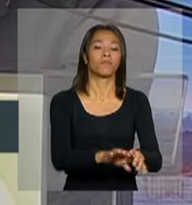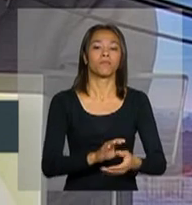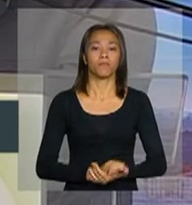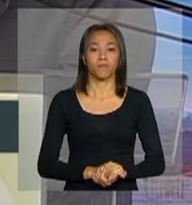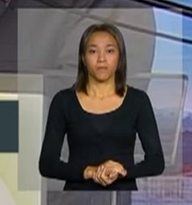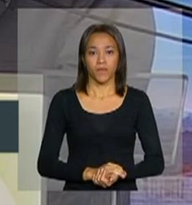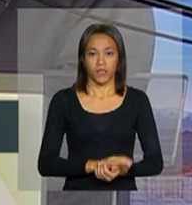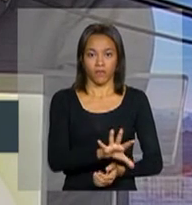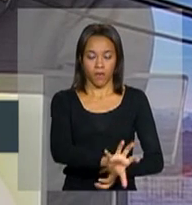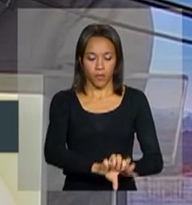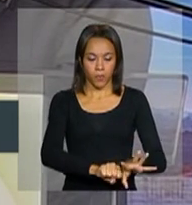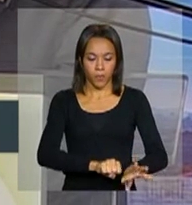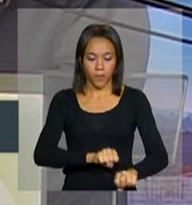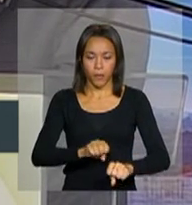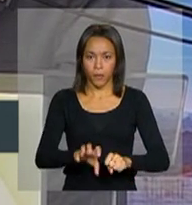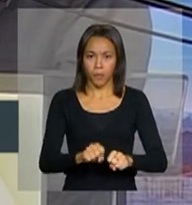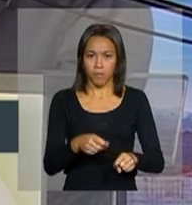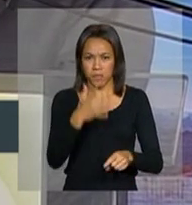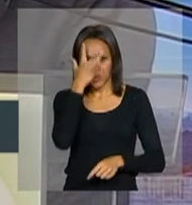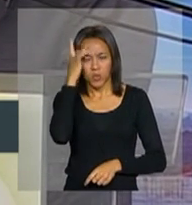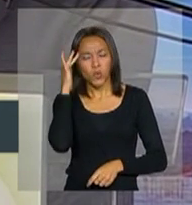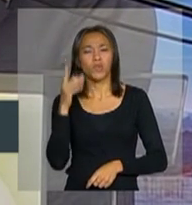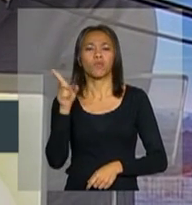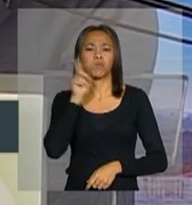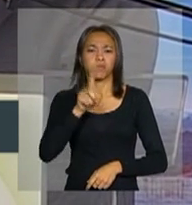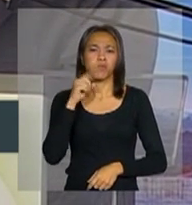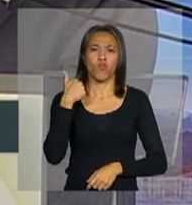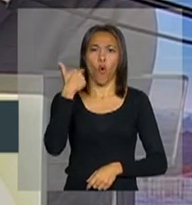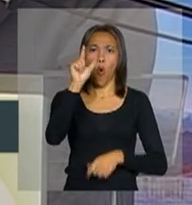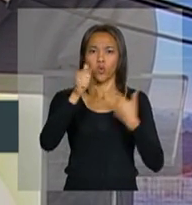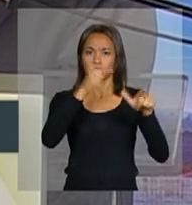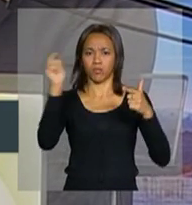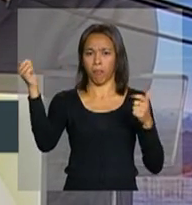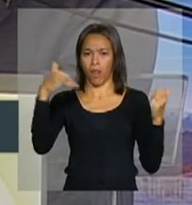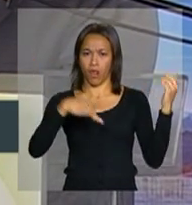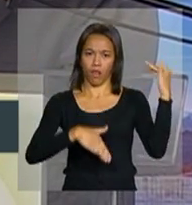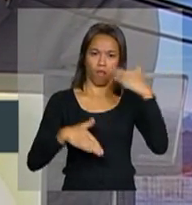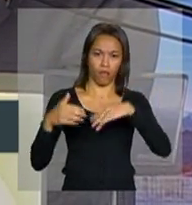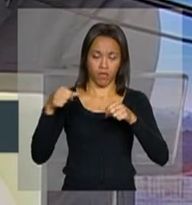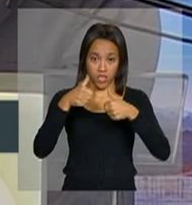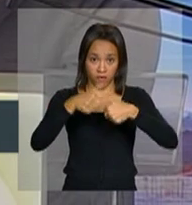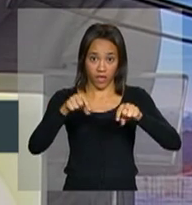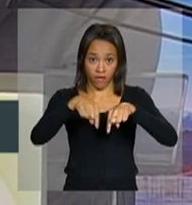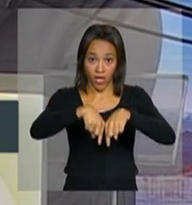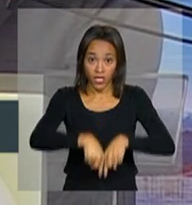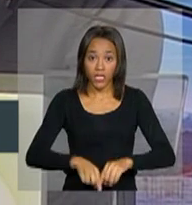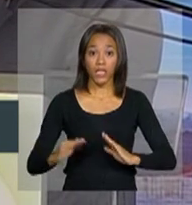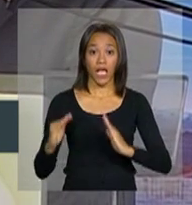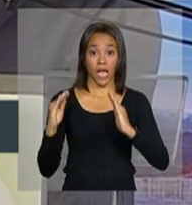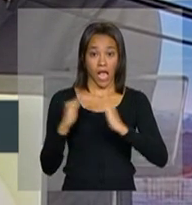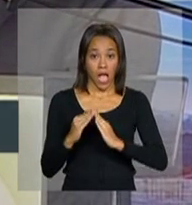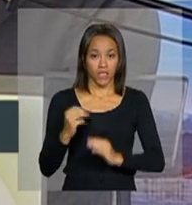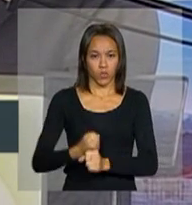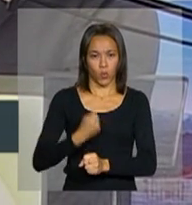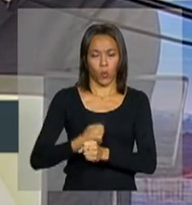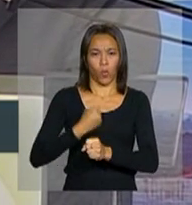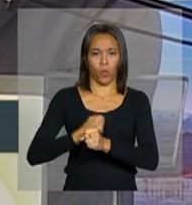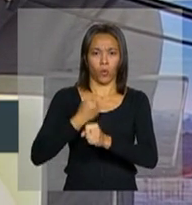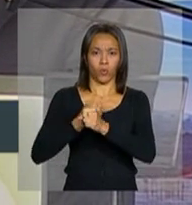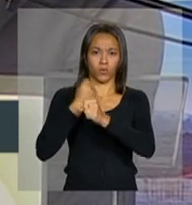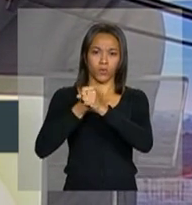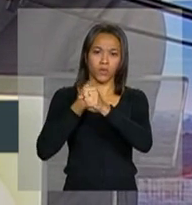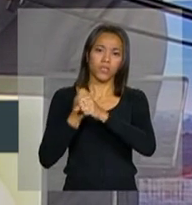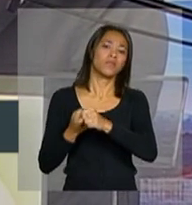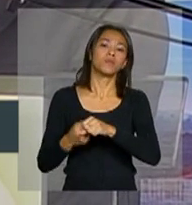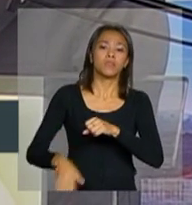coletores dos estrangeiros que habitavam a belíssima casa edificada sobre a